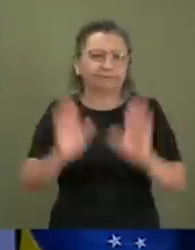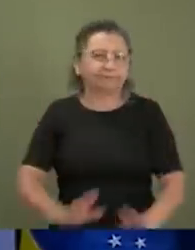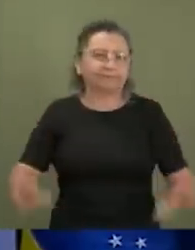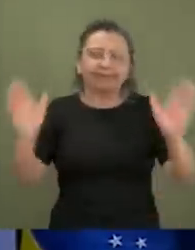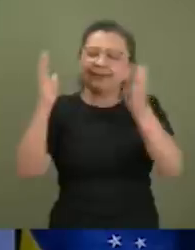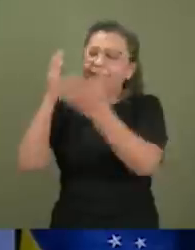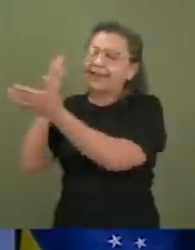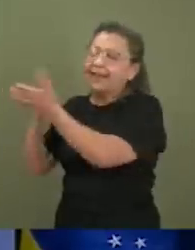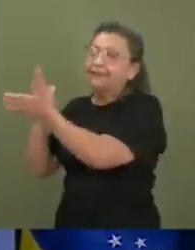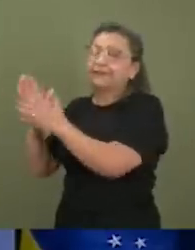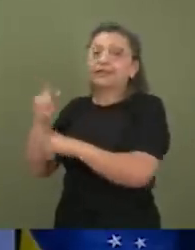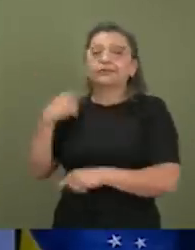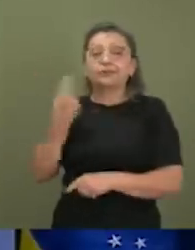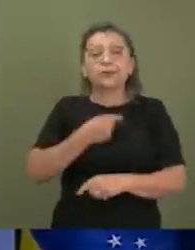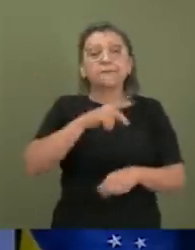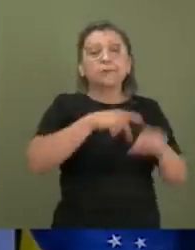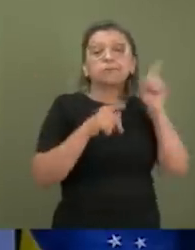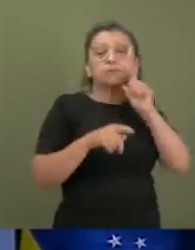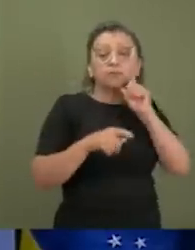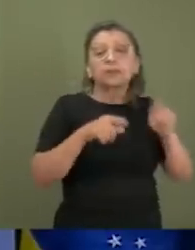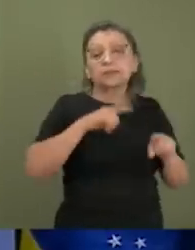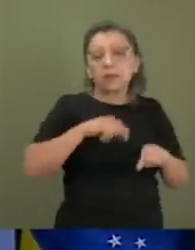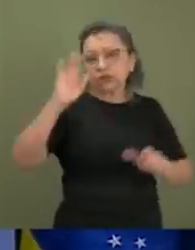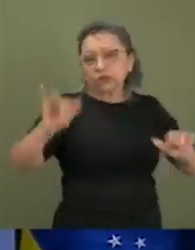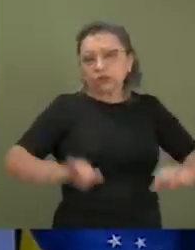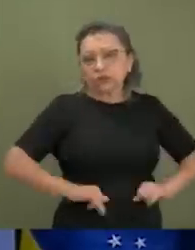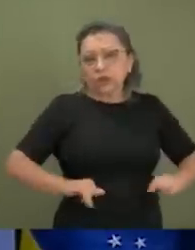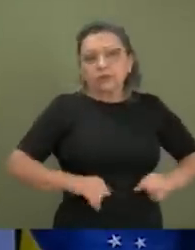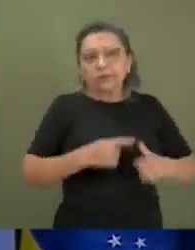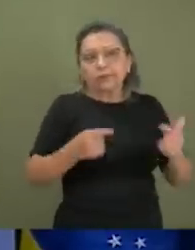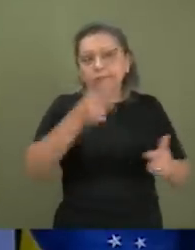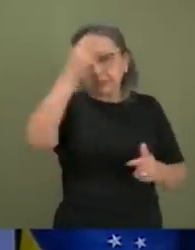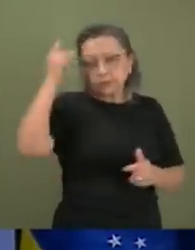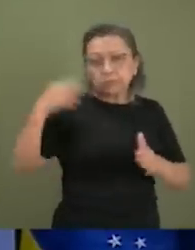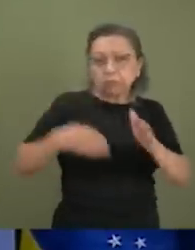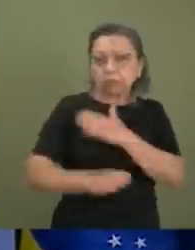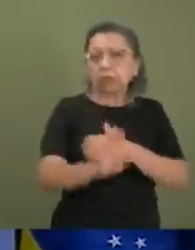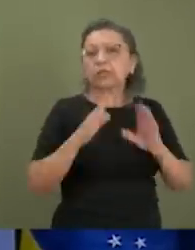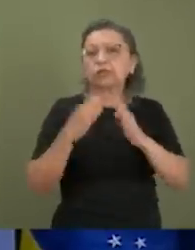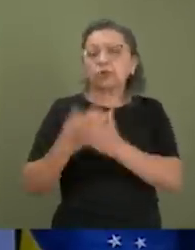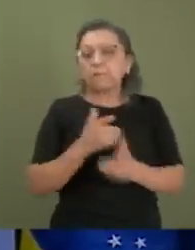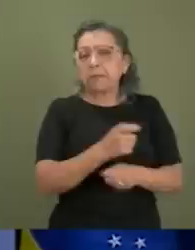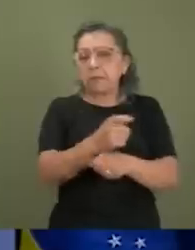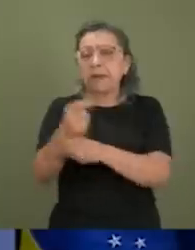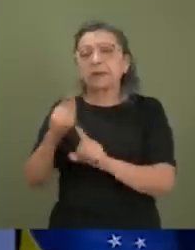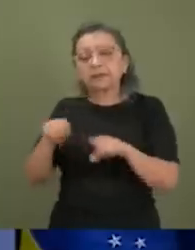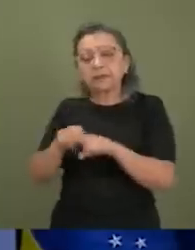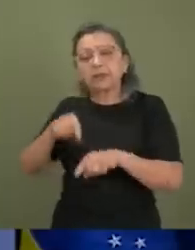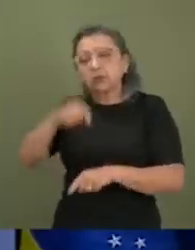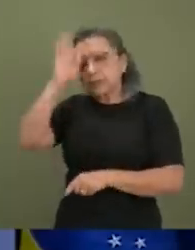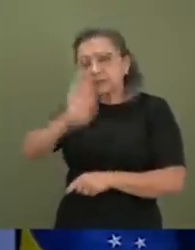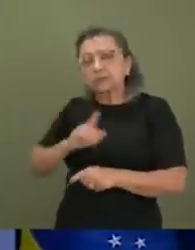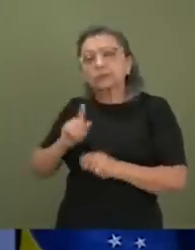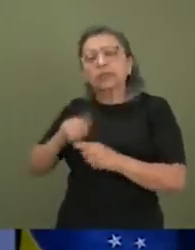robustos, não só nos Estados Unidos, que é o país que mais sofre com atiradores em escolas, mas também no Brasil, estudos científicos,